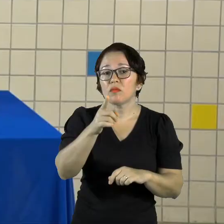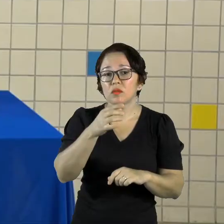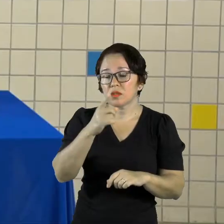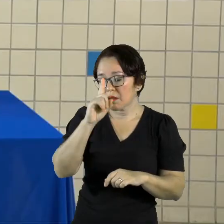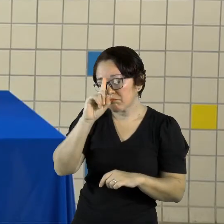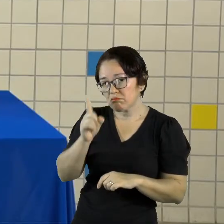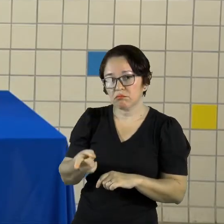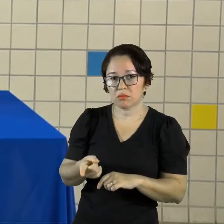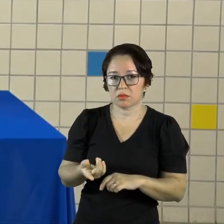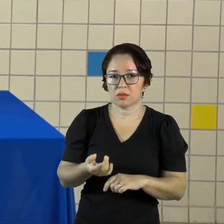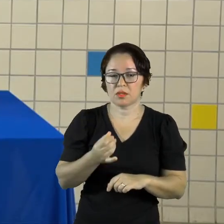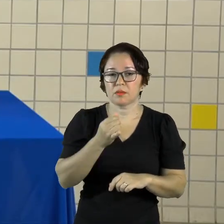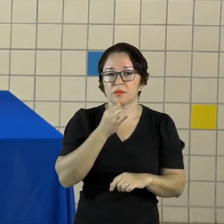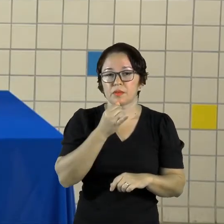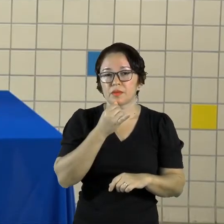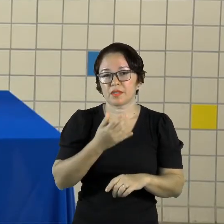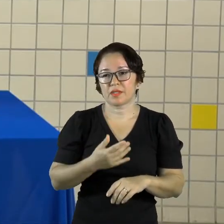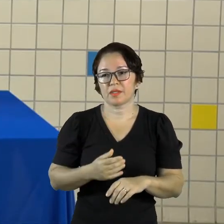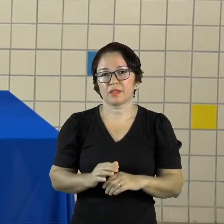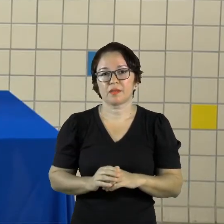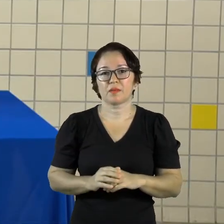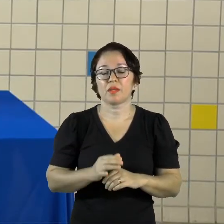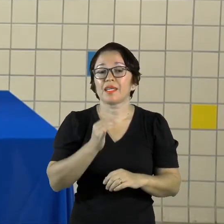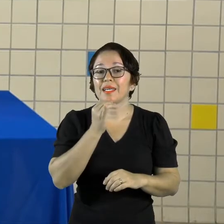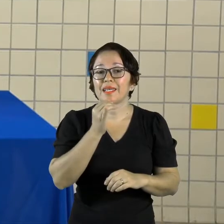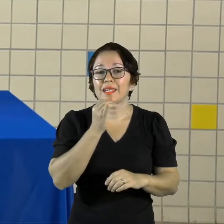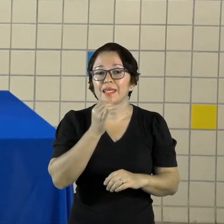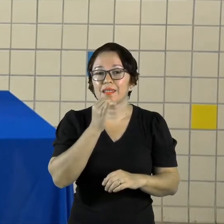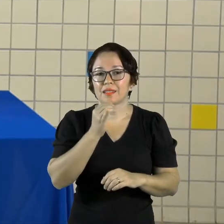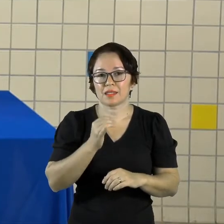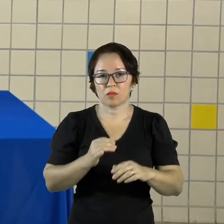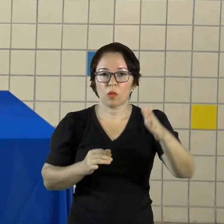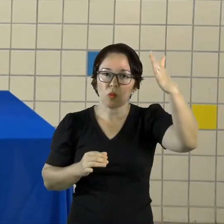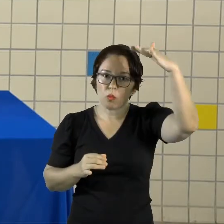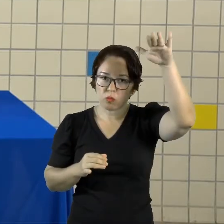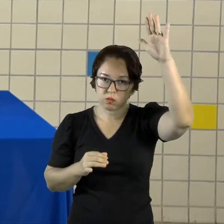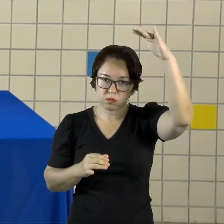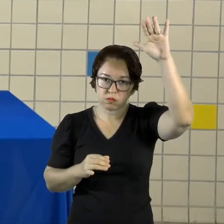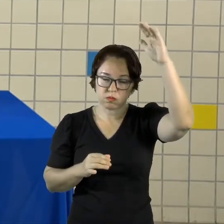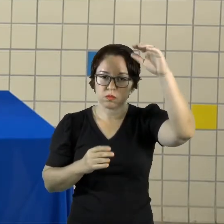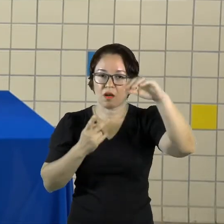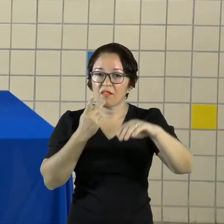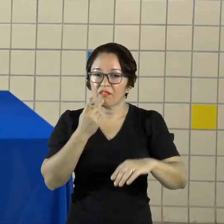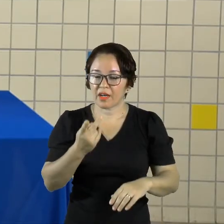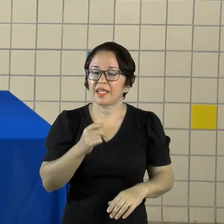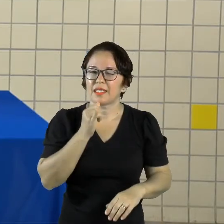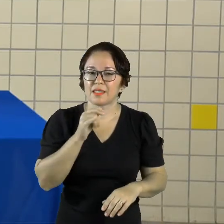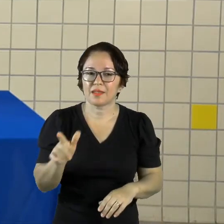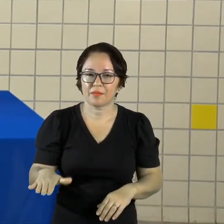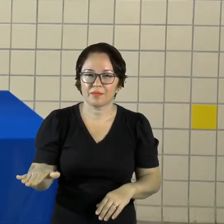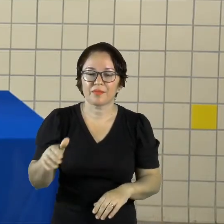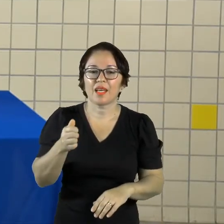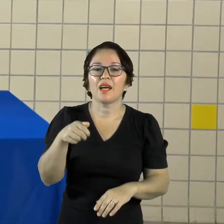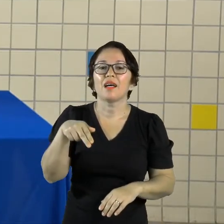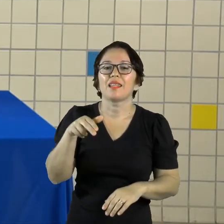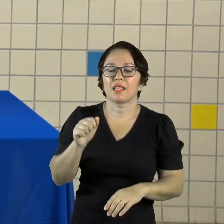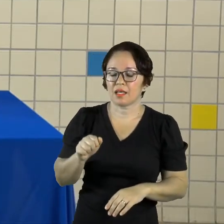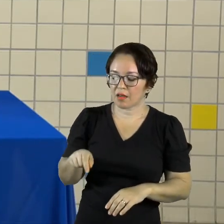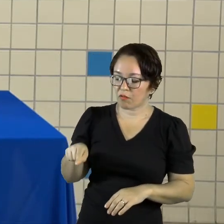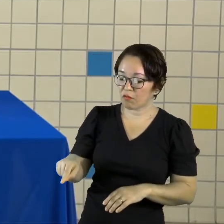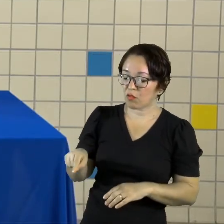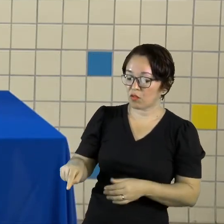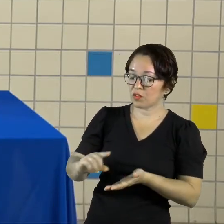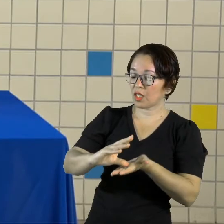peça para um adulto Falar o nome do animal Ana Clara, agora você terá que imitar